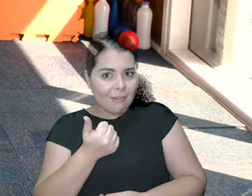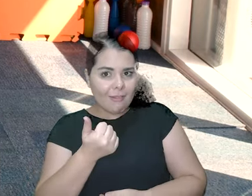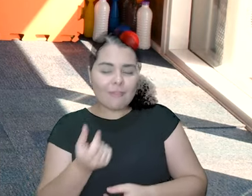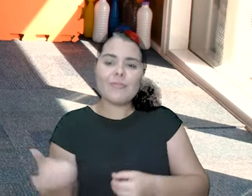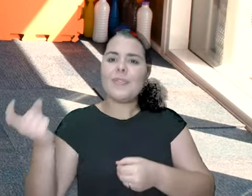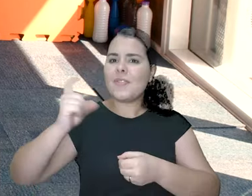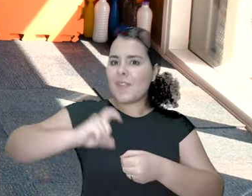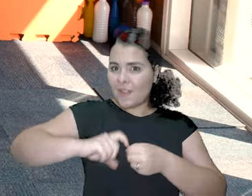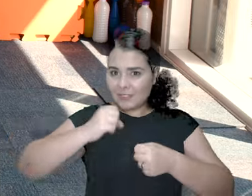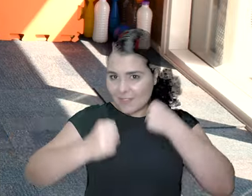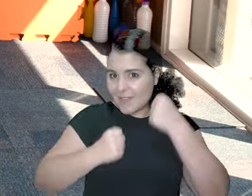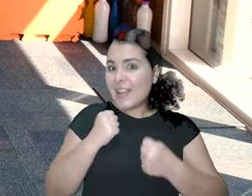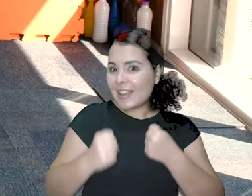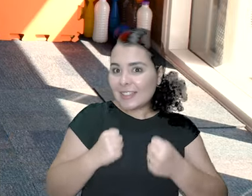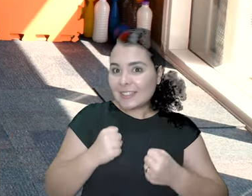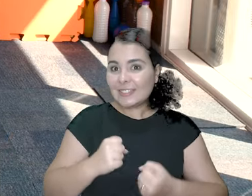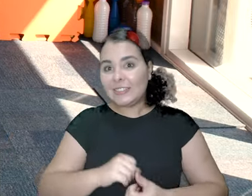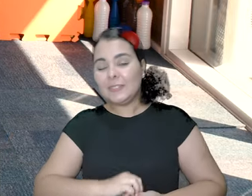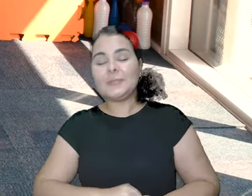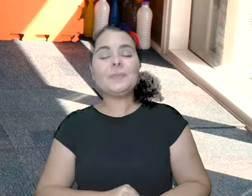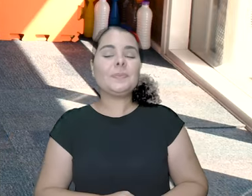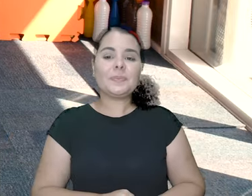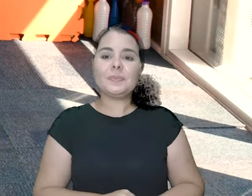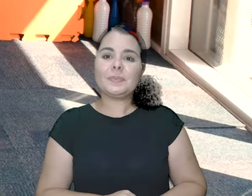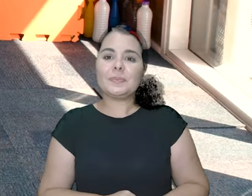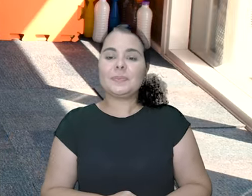Recuperou o fôlego? Volta a correr.